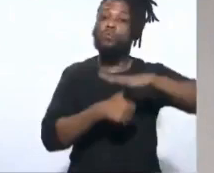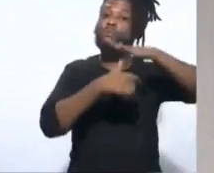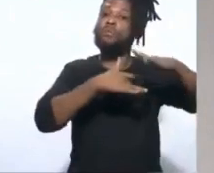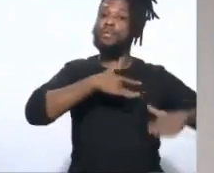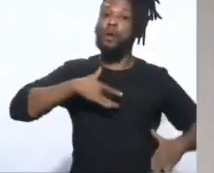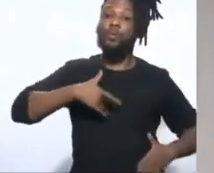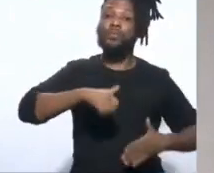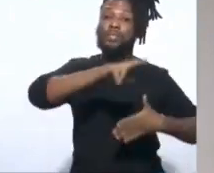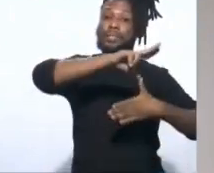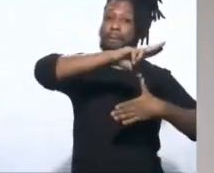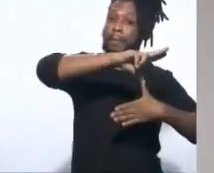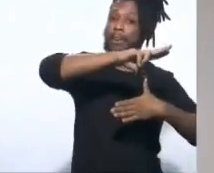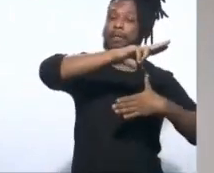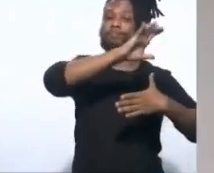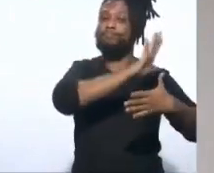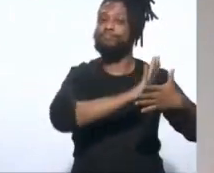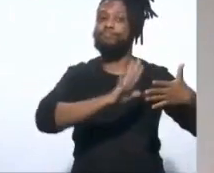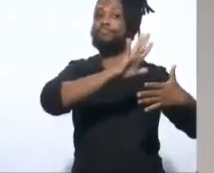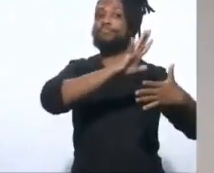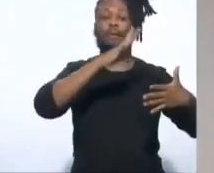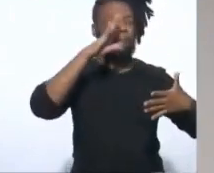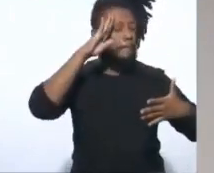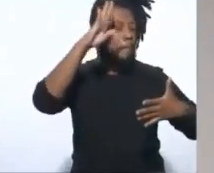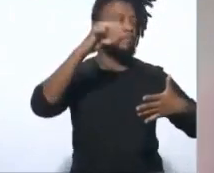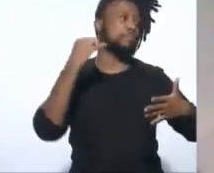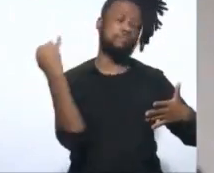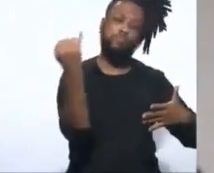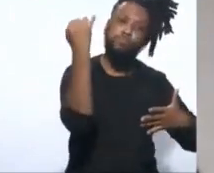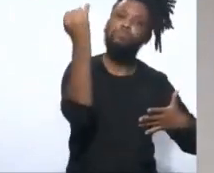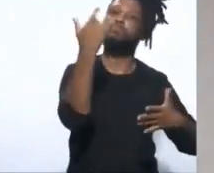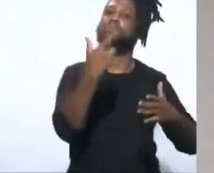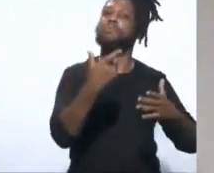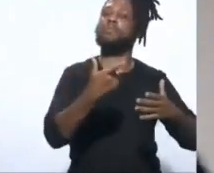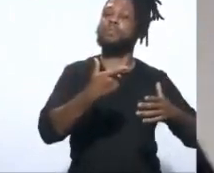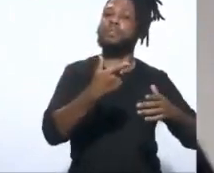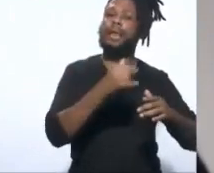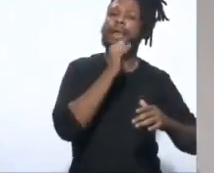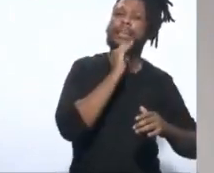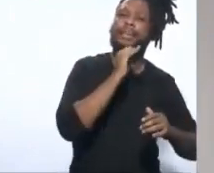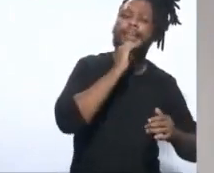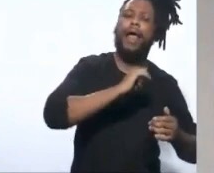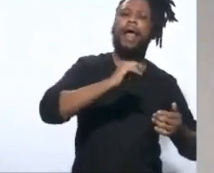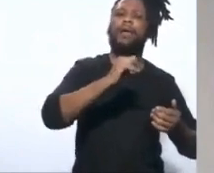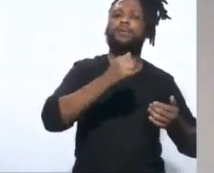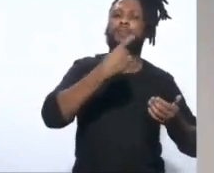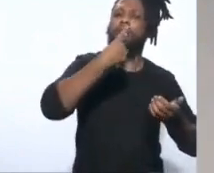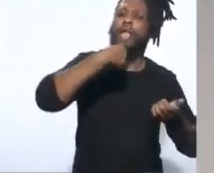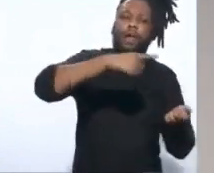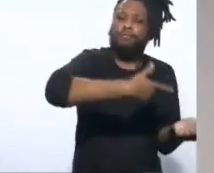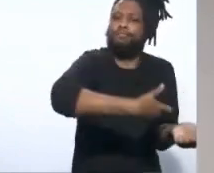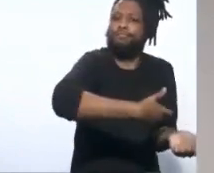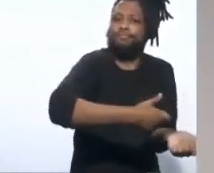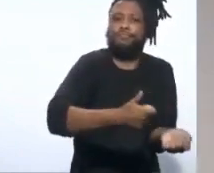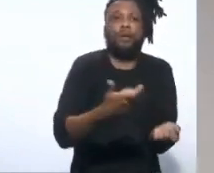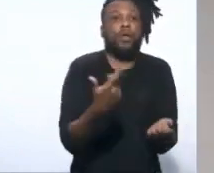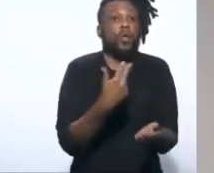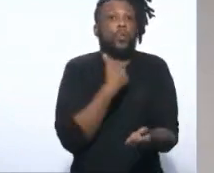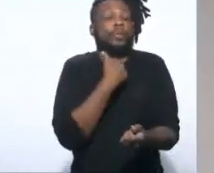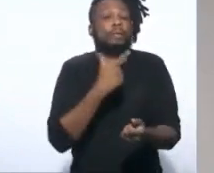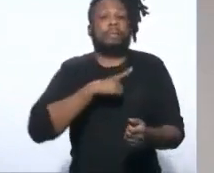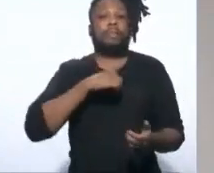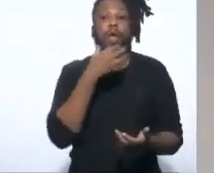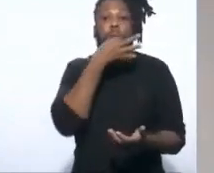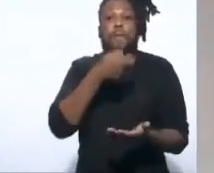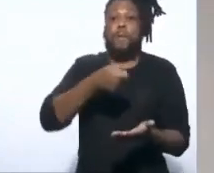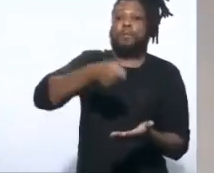Latina, que tem sido fundamental na produção de testes, na montagem de hospital, na salvação de vidas, não posso ter uma posição que não seja coerente